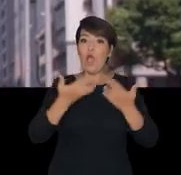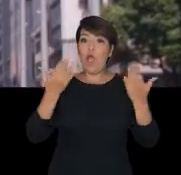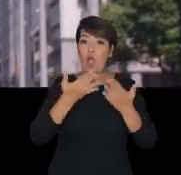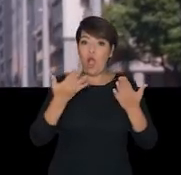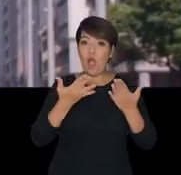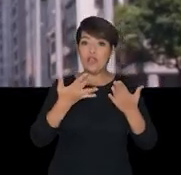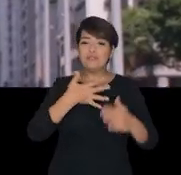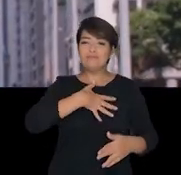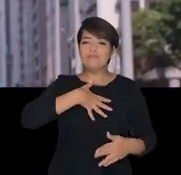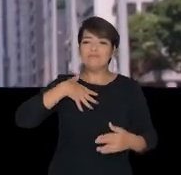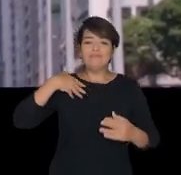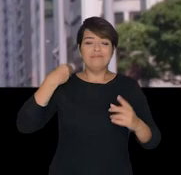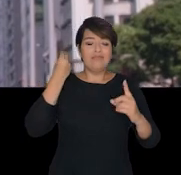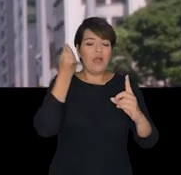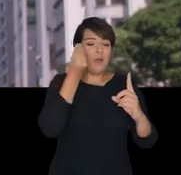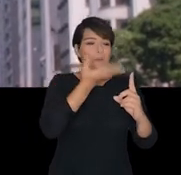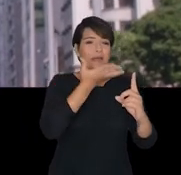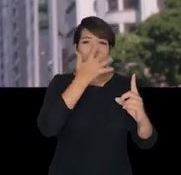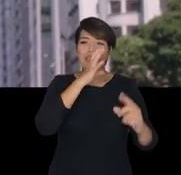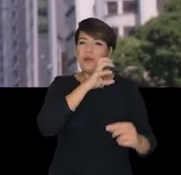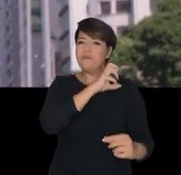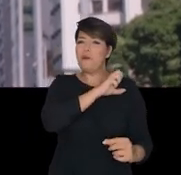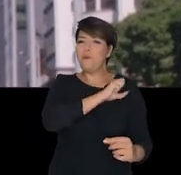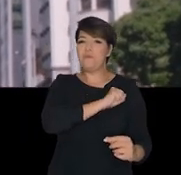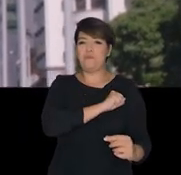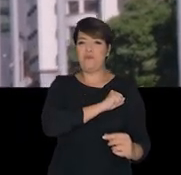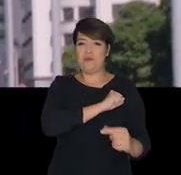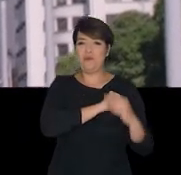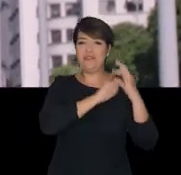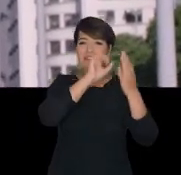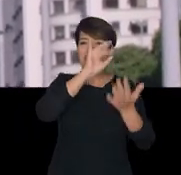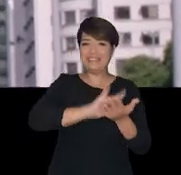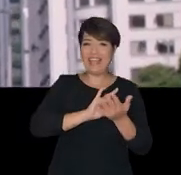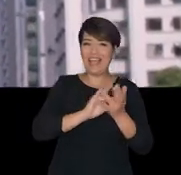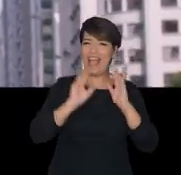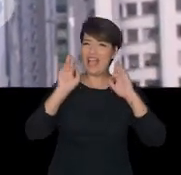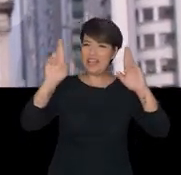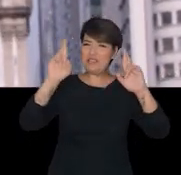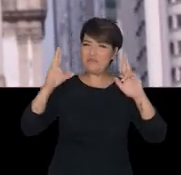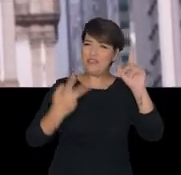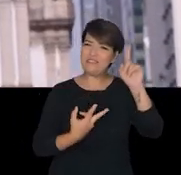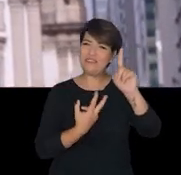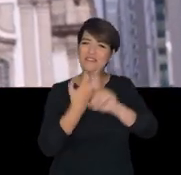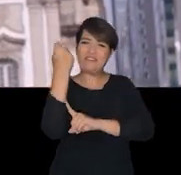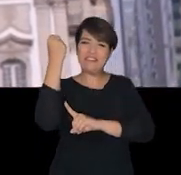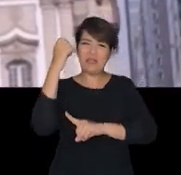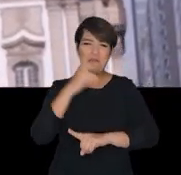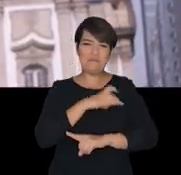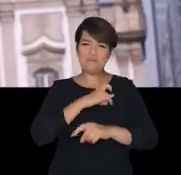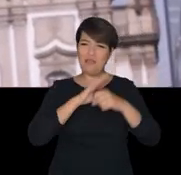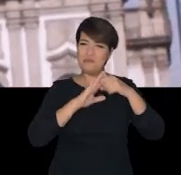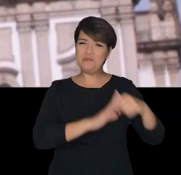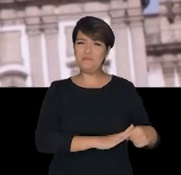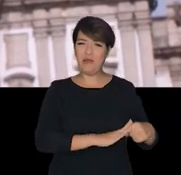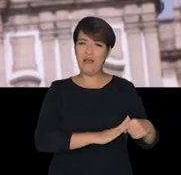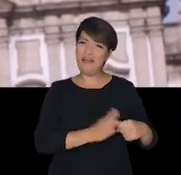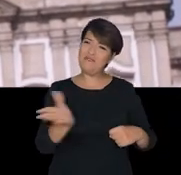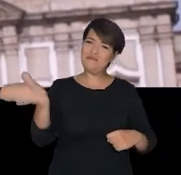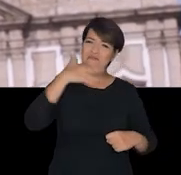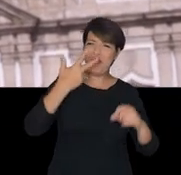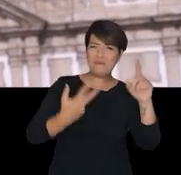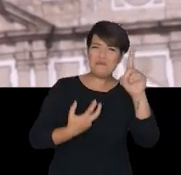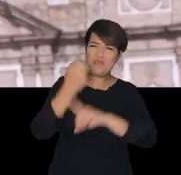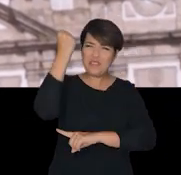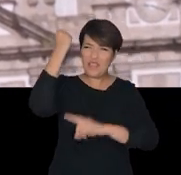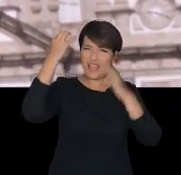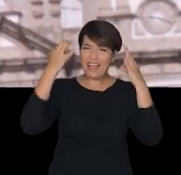Hoje, o 7 de setembro é de todos os brasileiros É dia de confirmar o nosso caminho Ser honesto, trabalhar